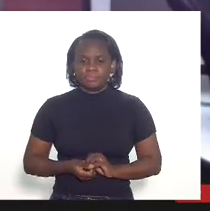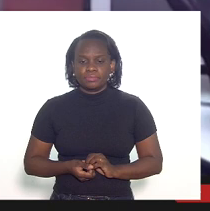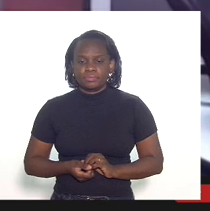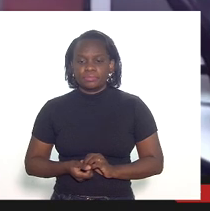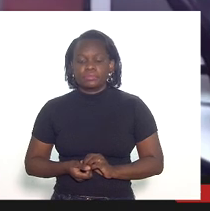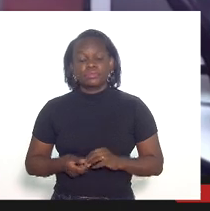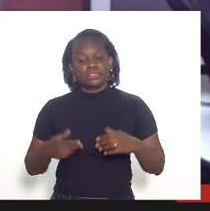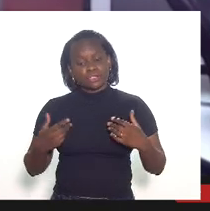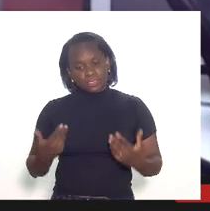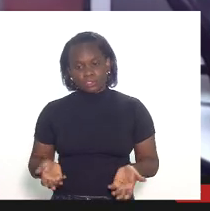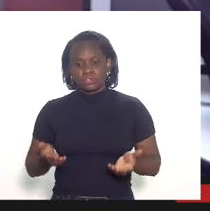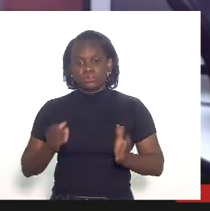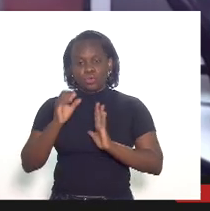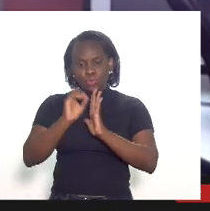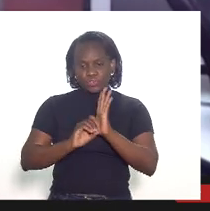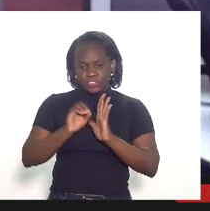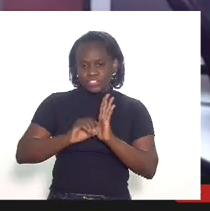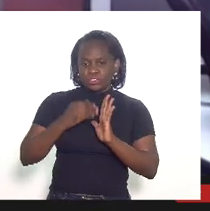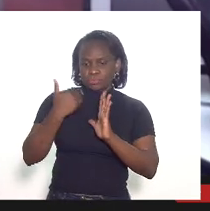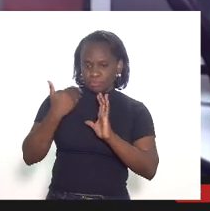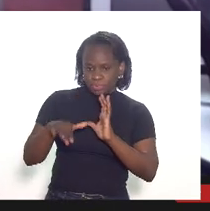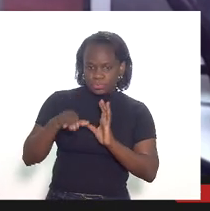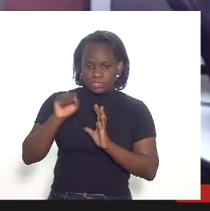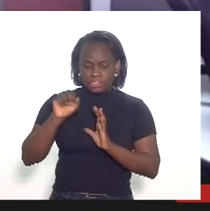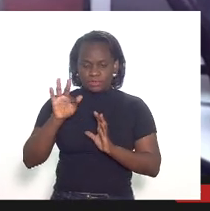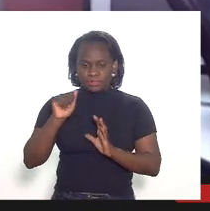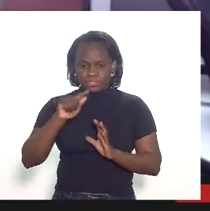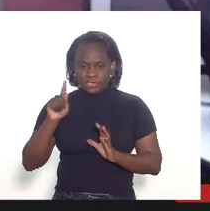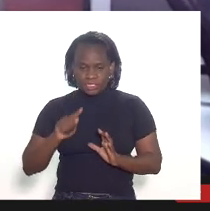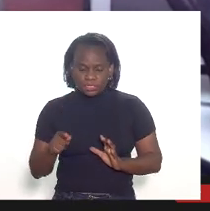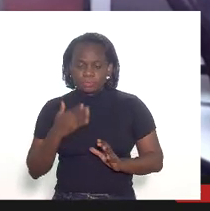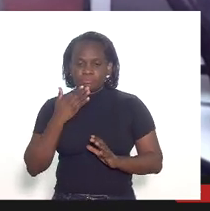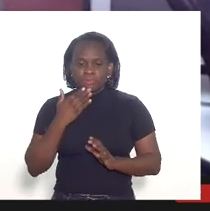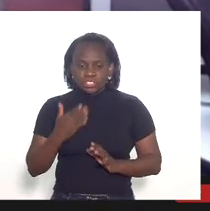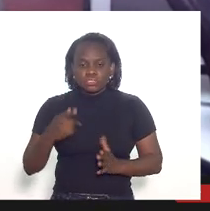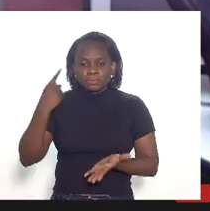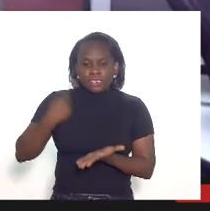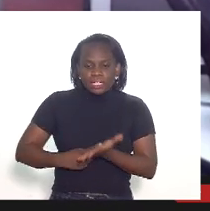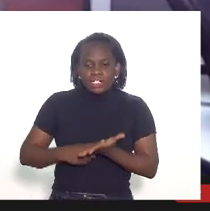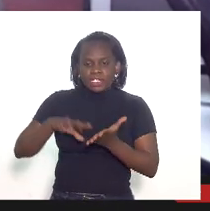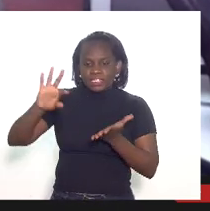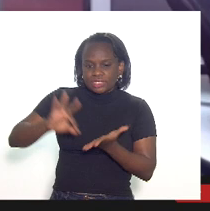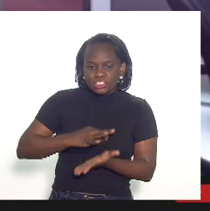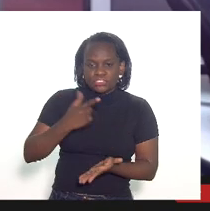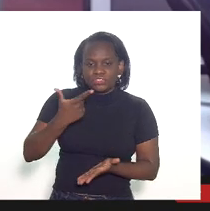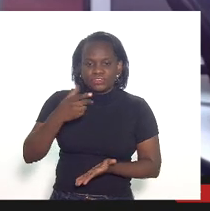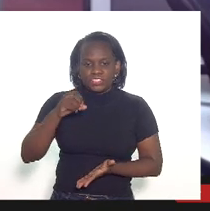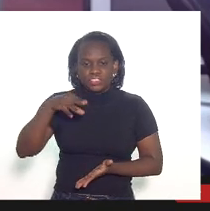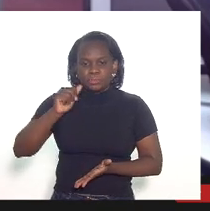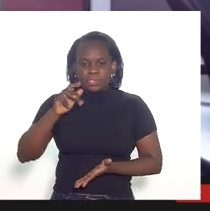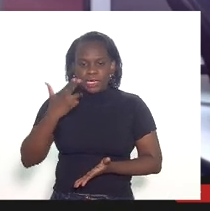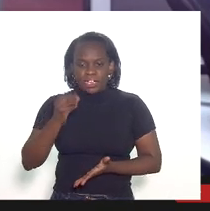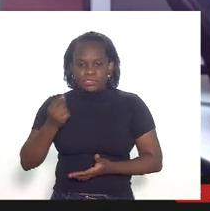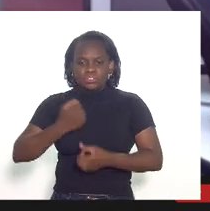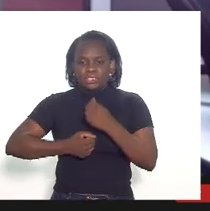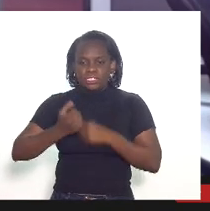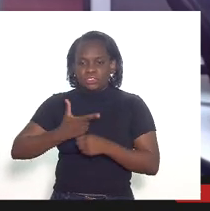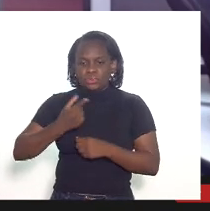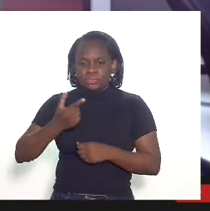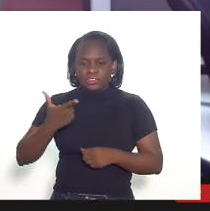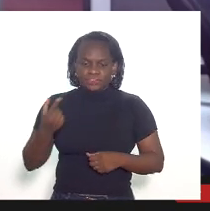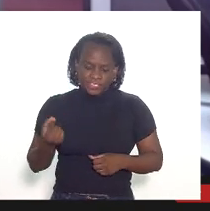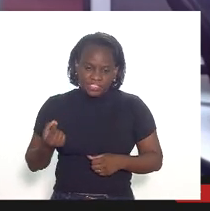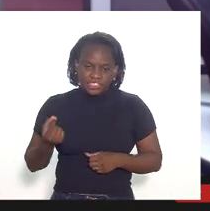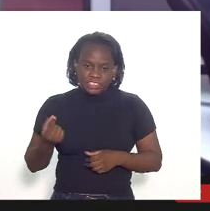então encaminhamos um ofício da Cefaz pedindo para marcar assinatura em 20 de março de 2020 aí